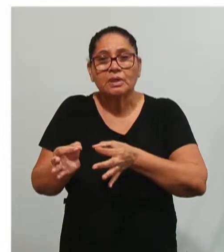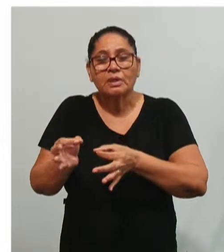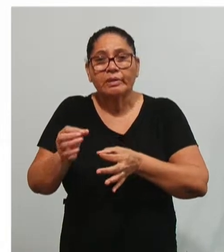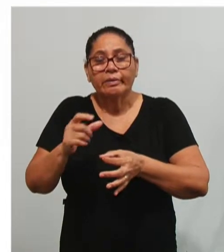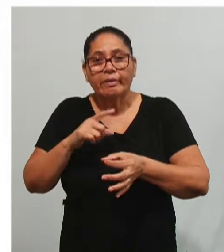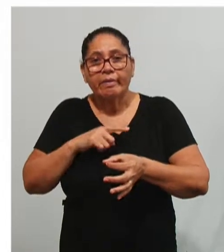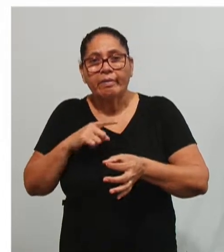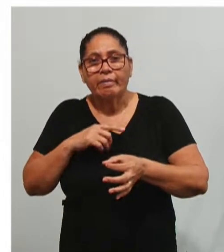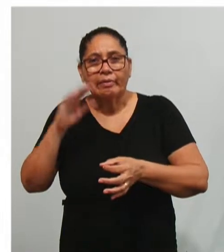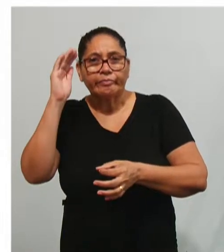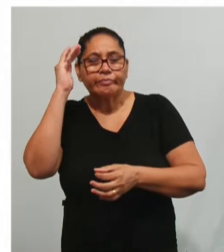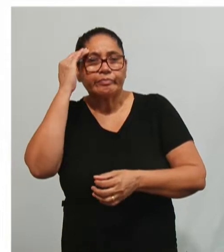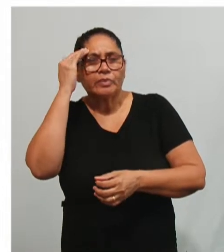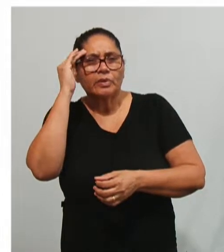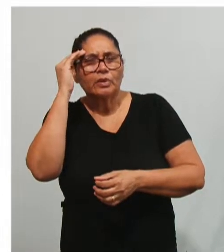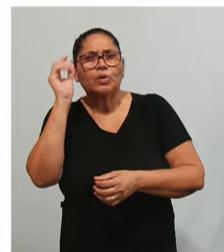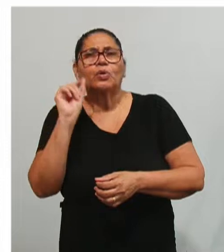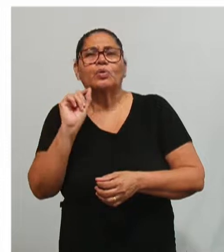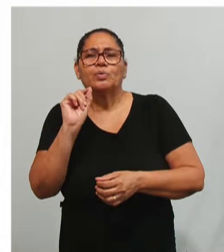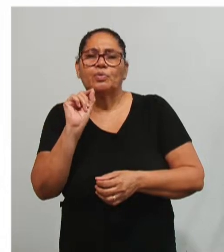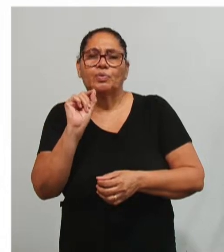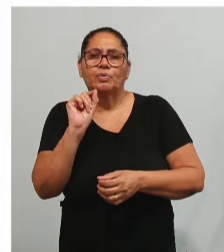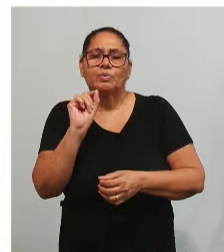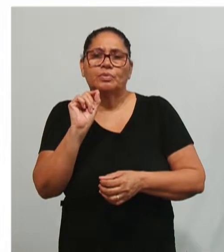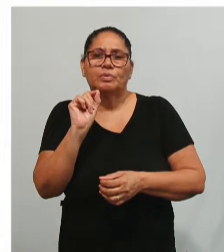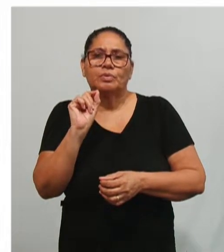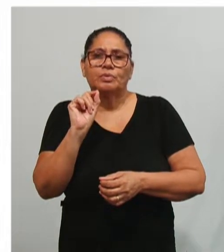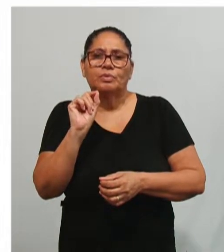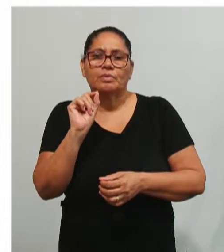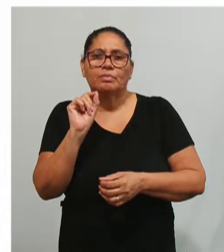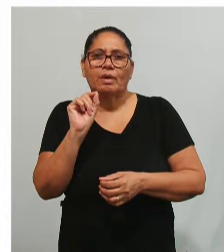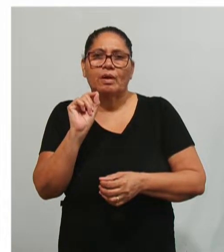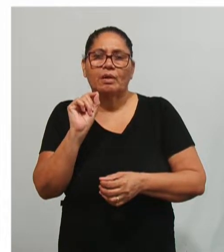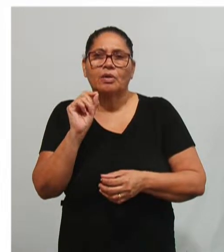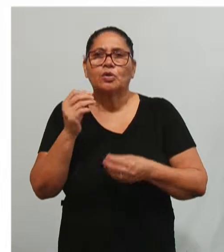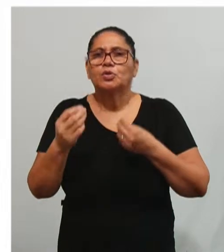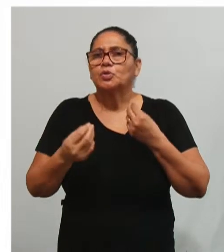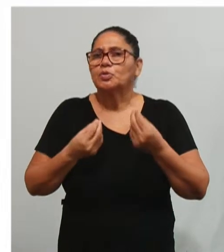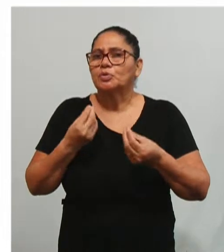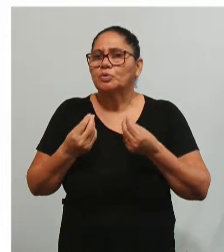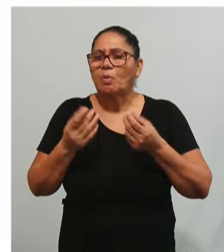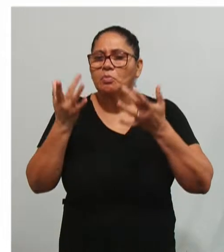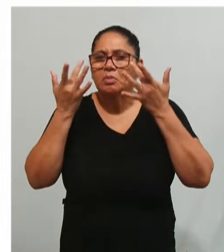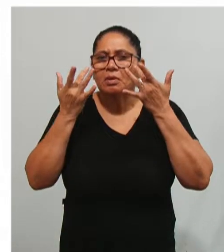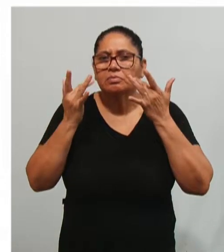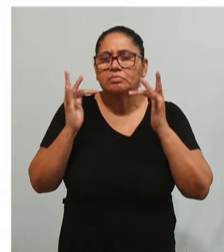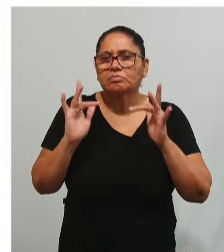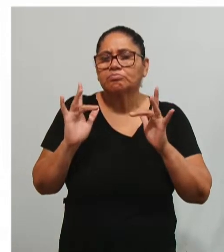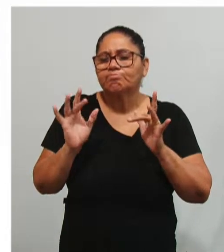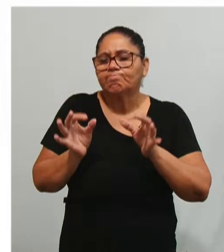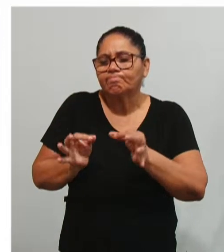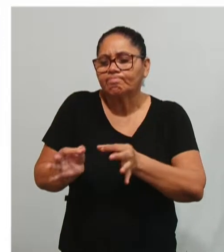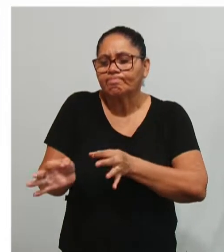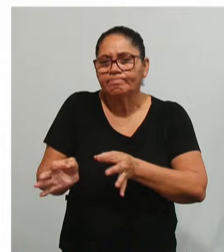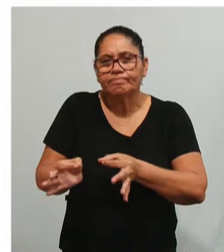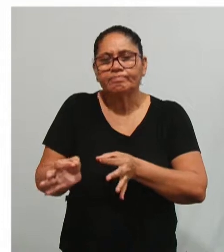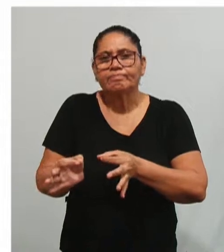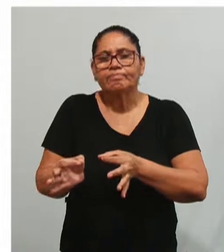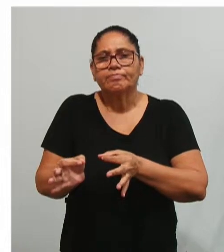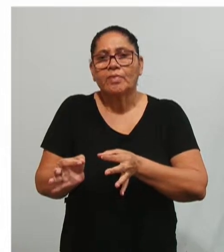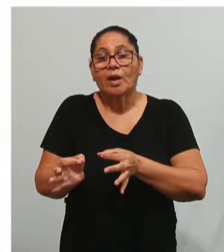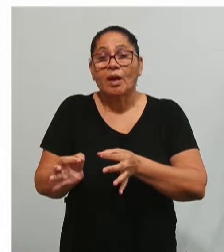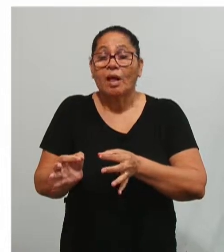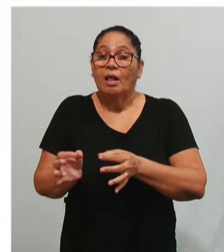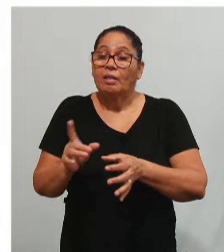entende que há, pontualmente, a natureza, as especificidades das organizações. Numa